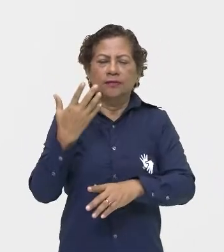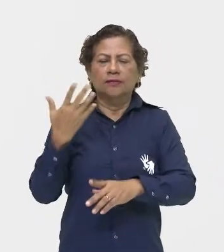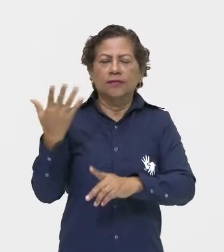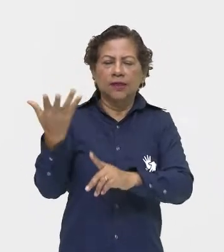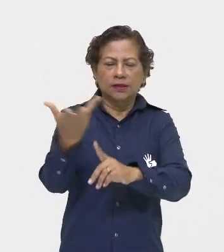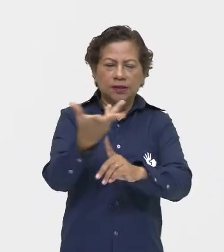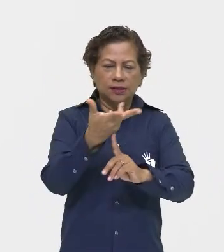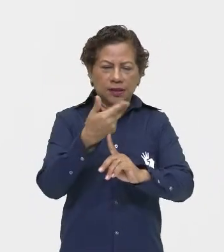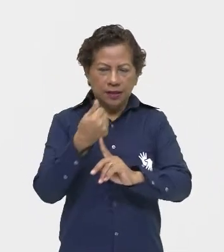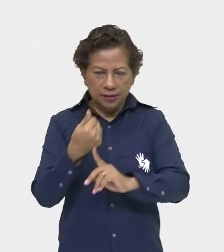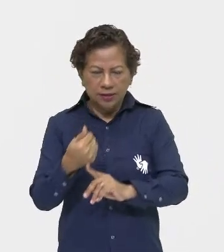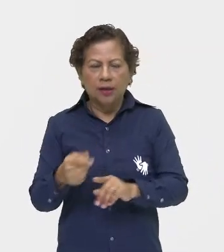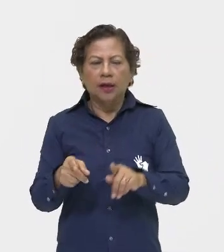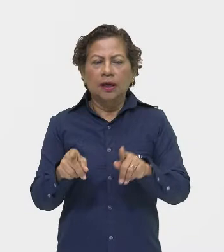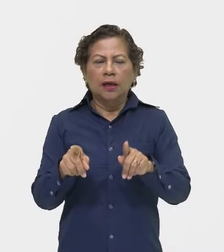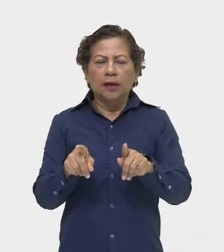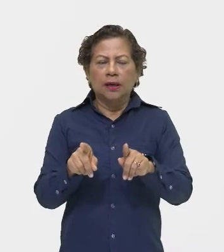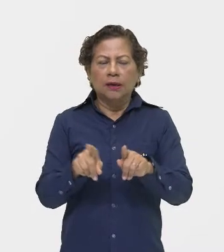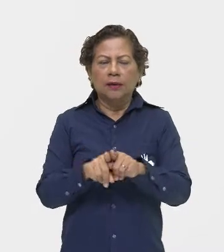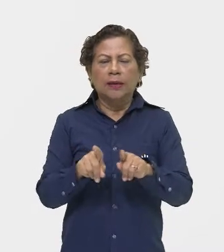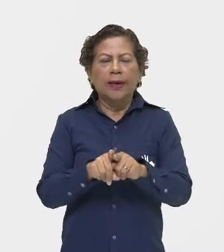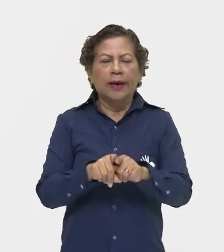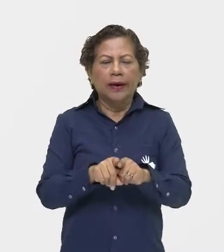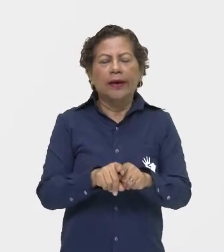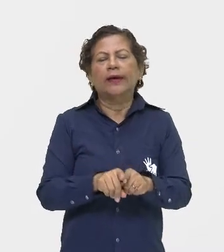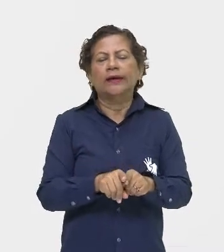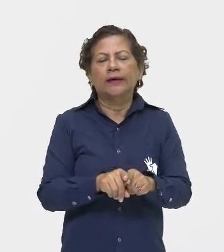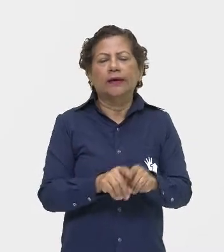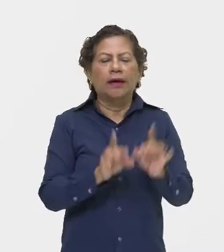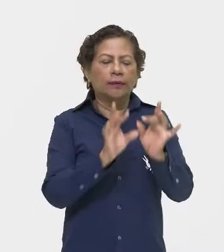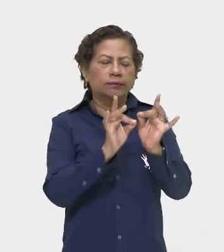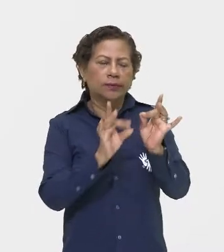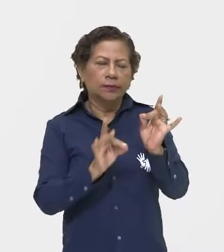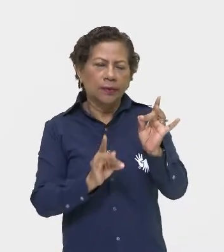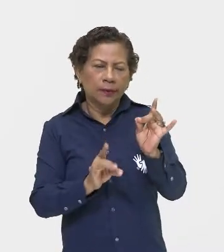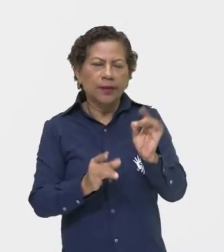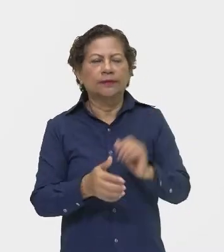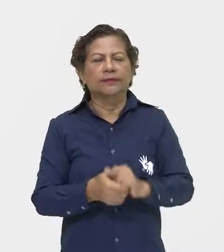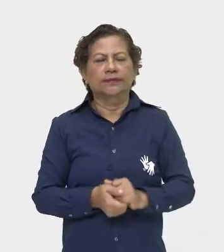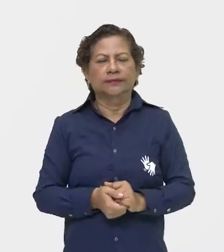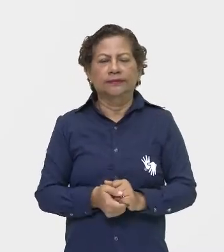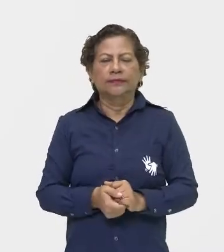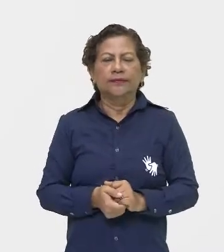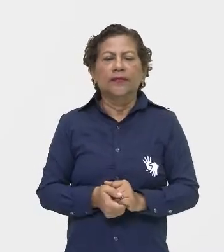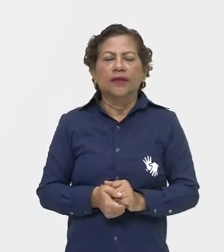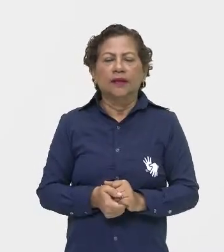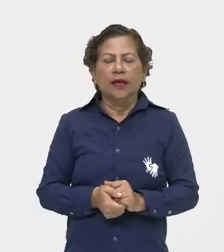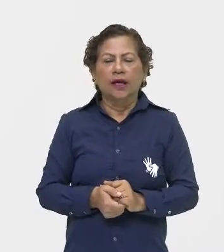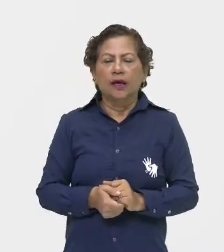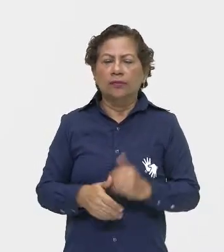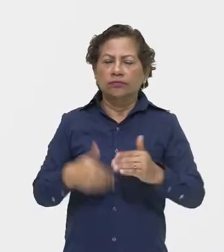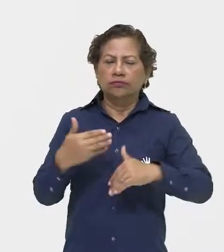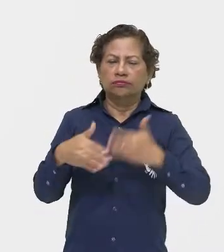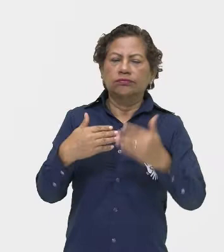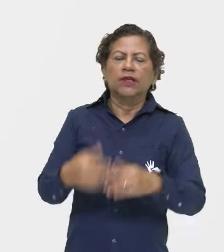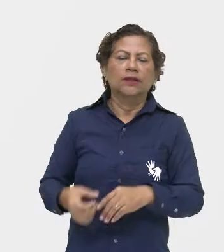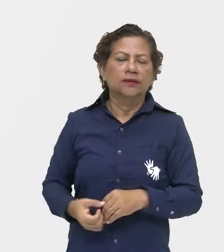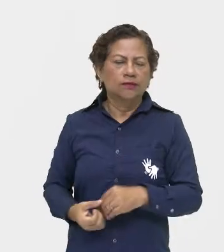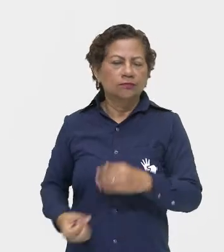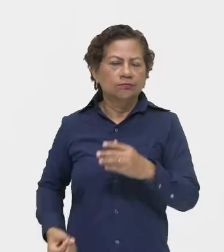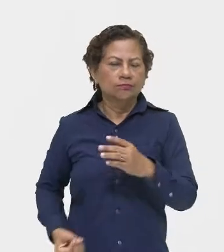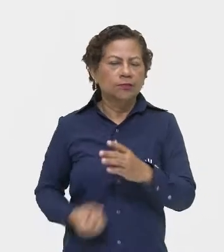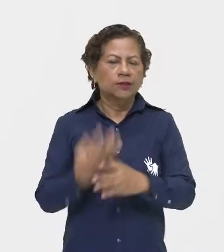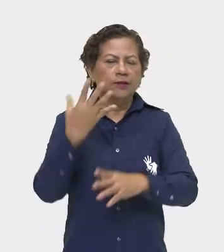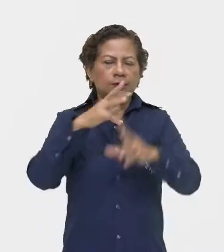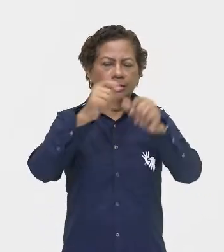E no detalhamento da nossa aula, nós temos o seguinte, processos criativos envolvendo as linguagens da arte para a